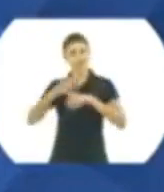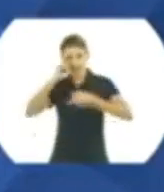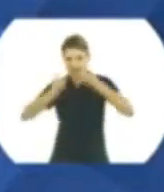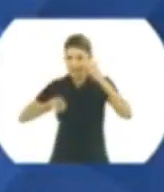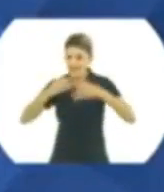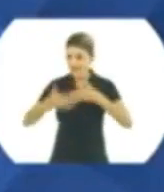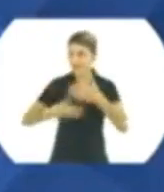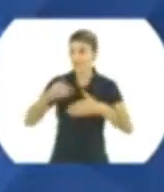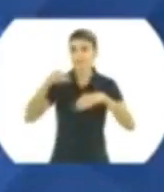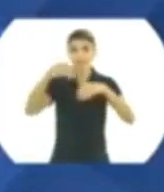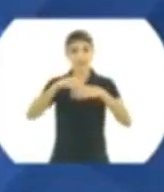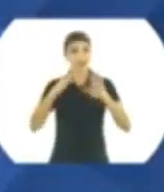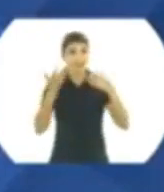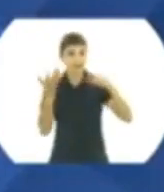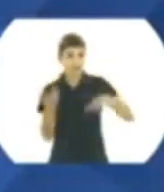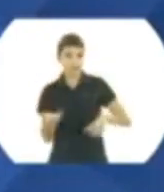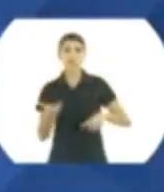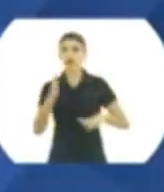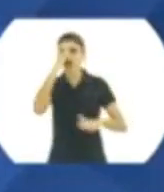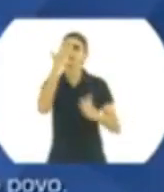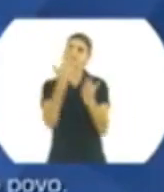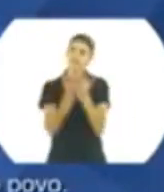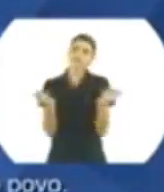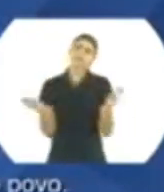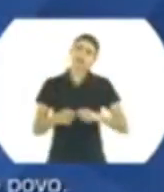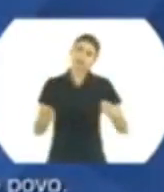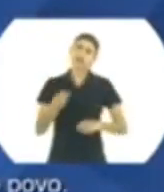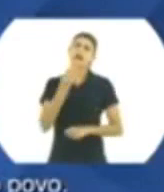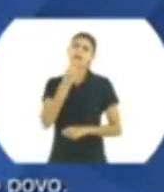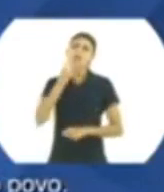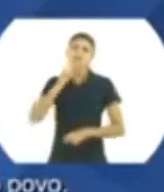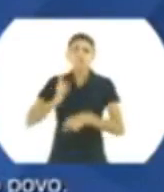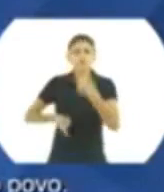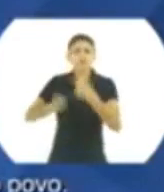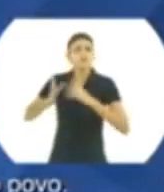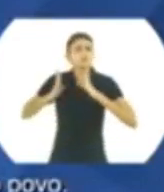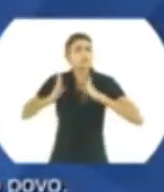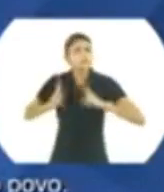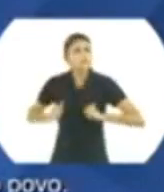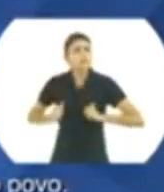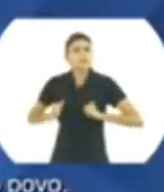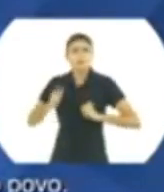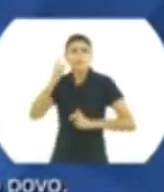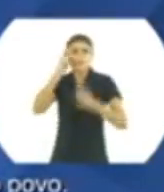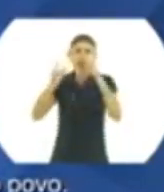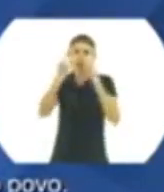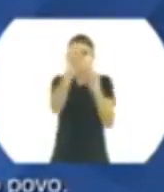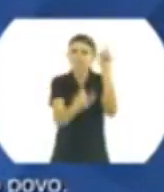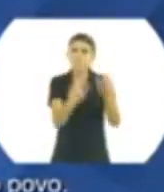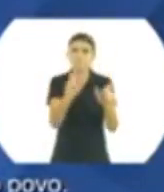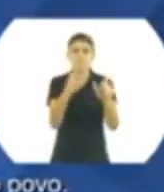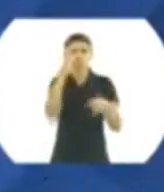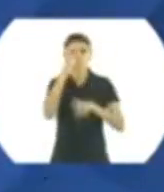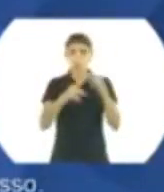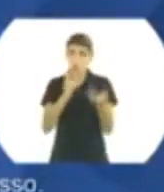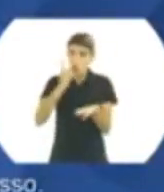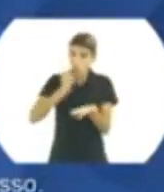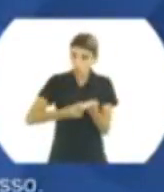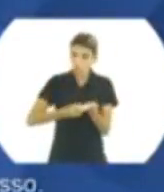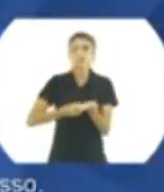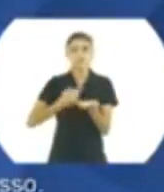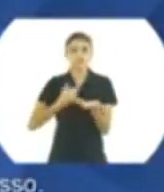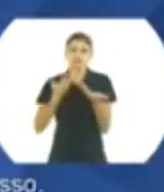principais articuladores desse processo na Câmara. Porque acredito que é possível fazer uma política limpa e pelos interesses do povo.